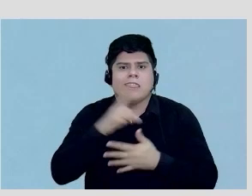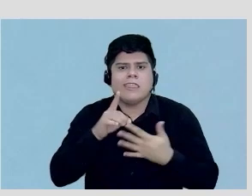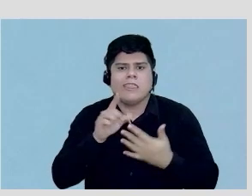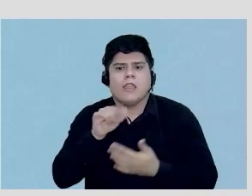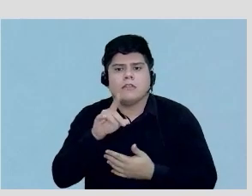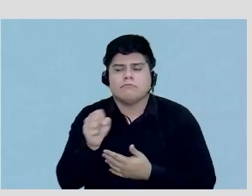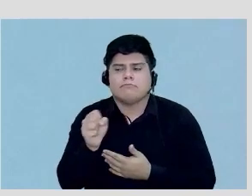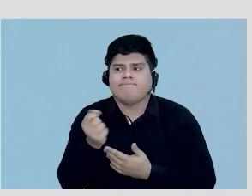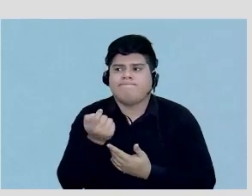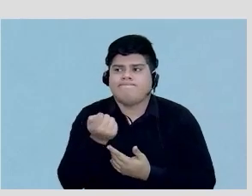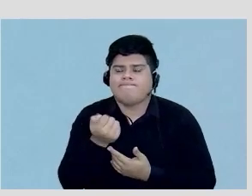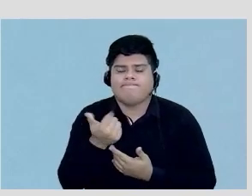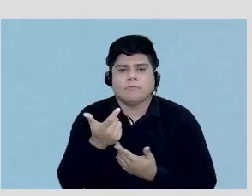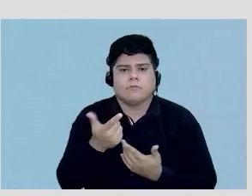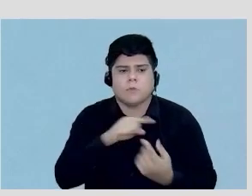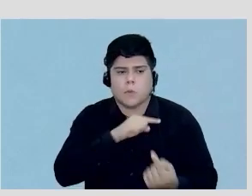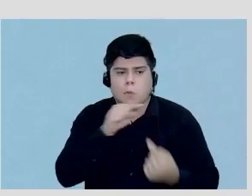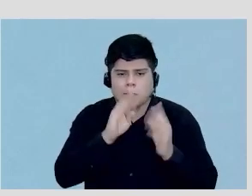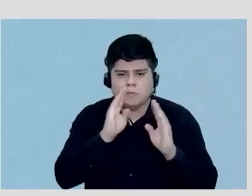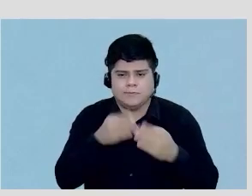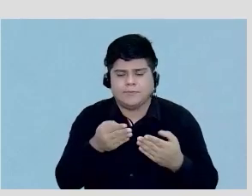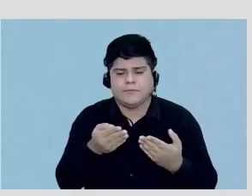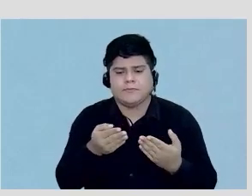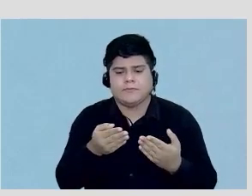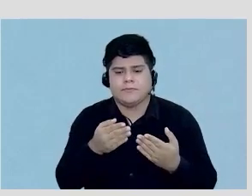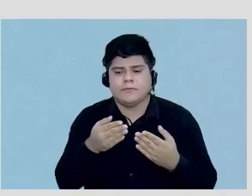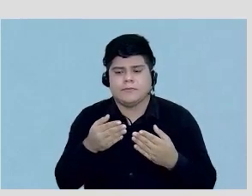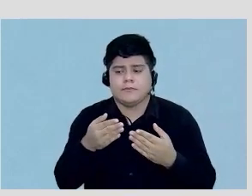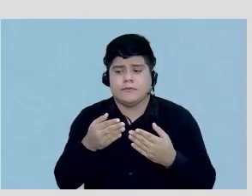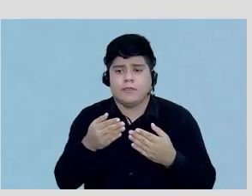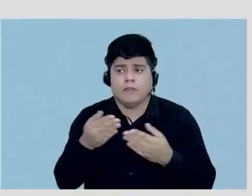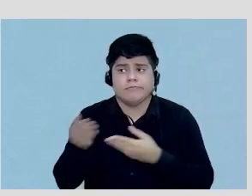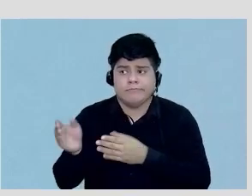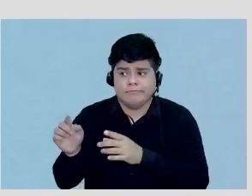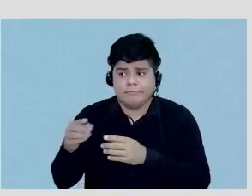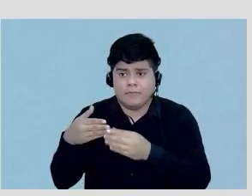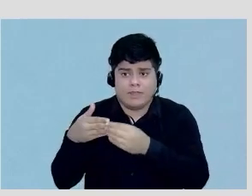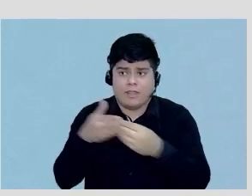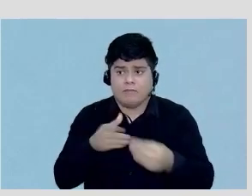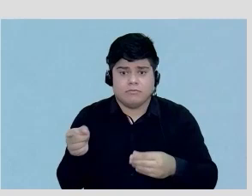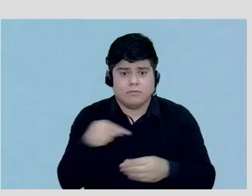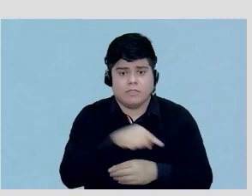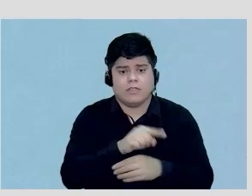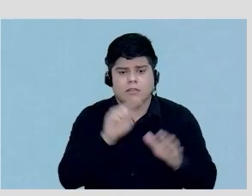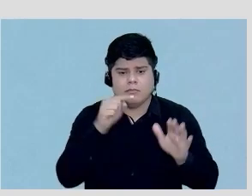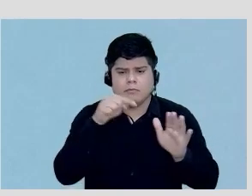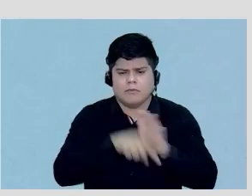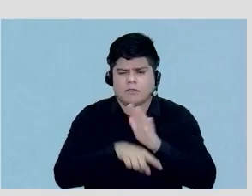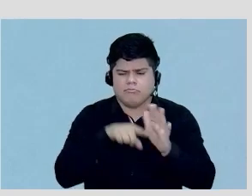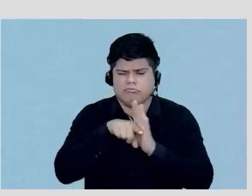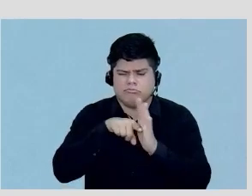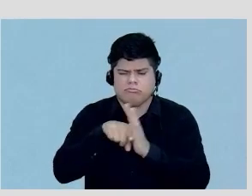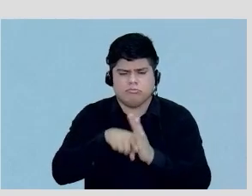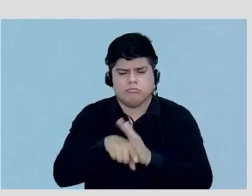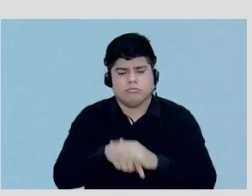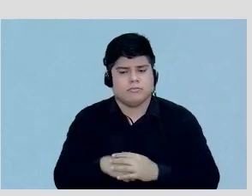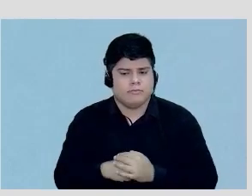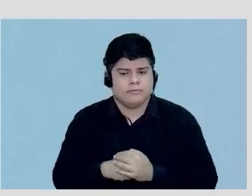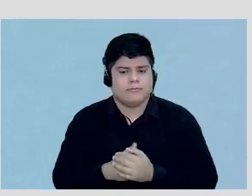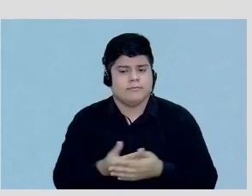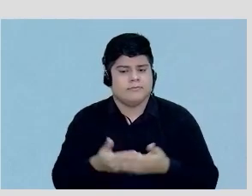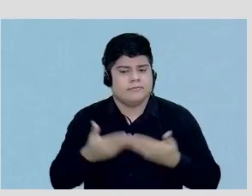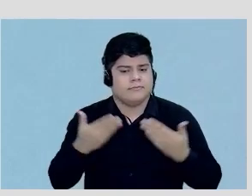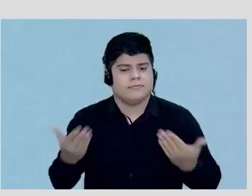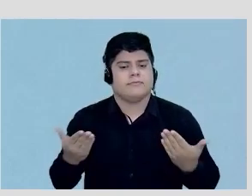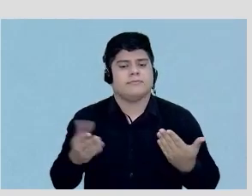objetivos encaminhamos os pacientes para aprofundar a investigação existe